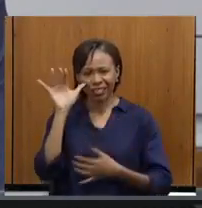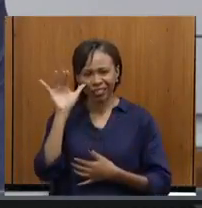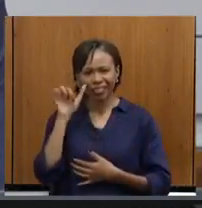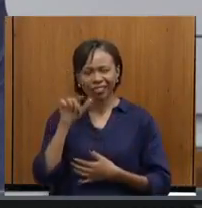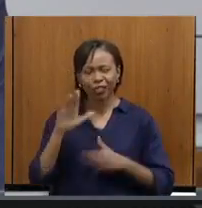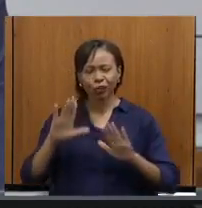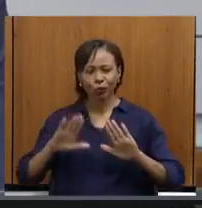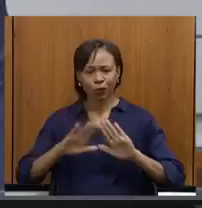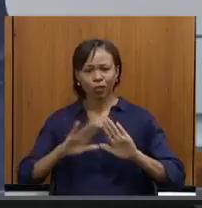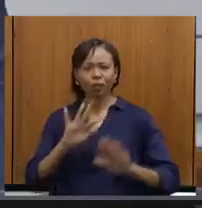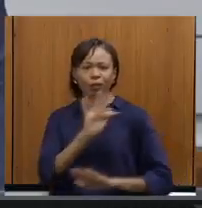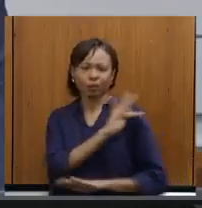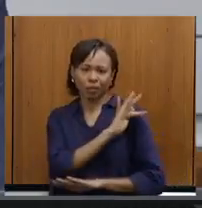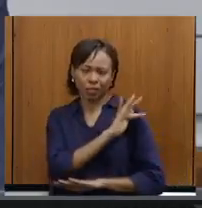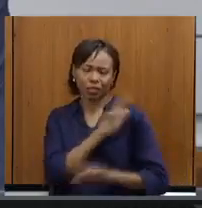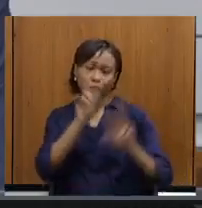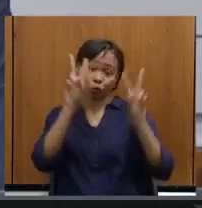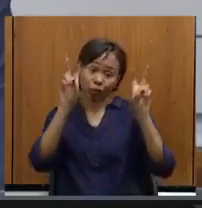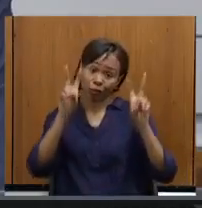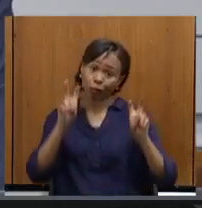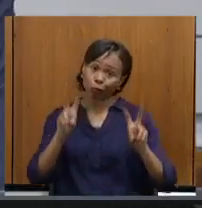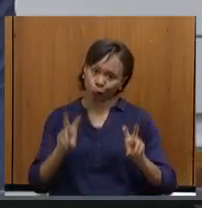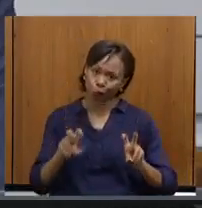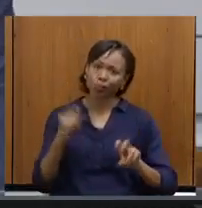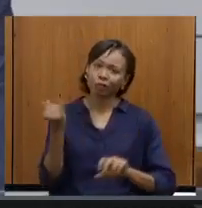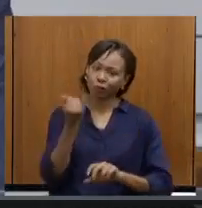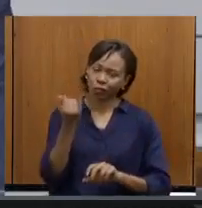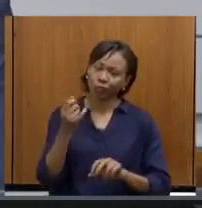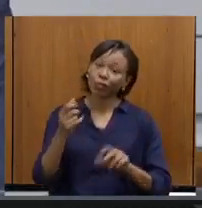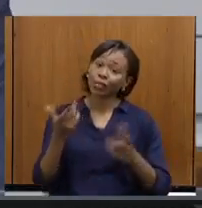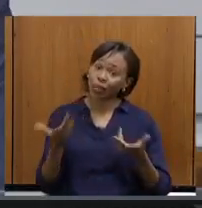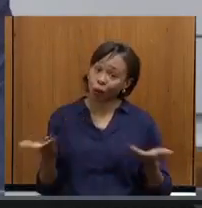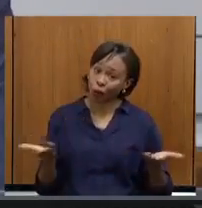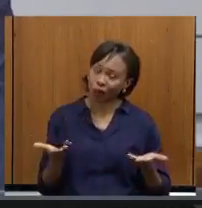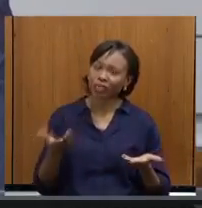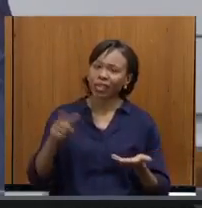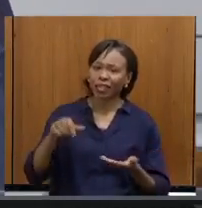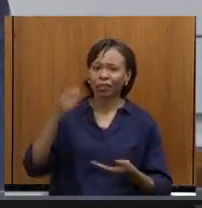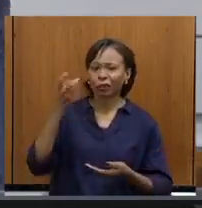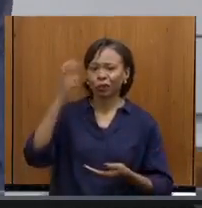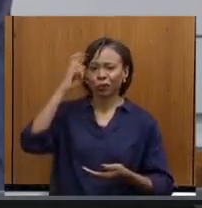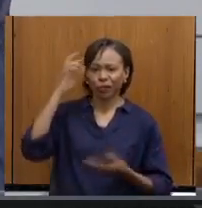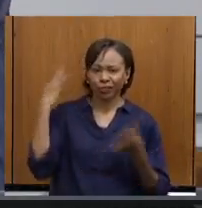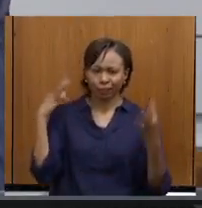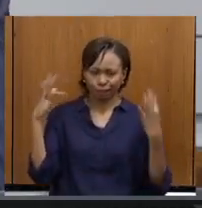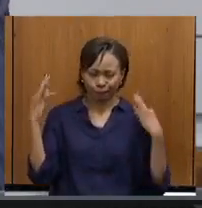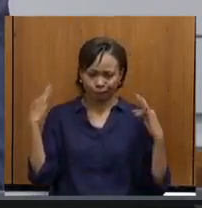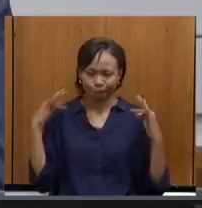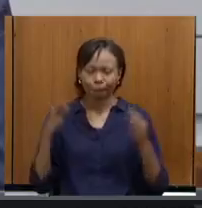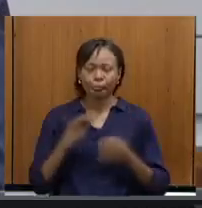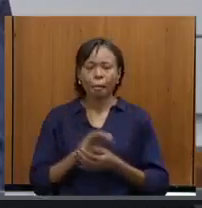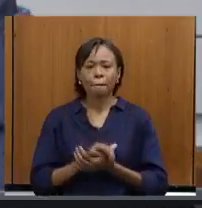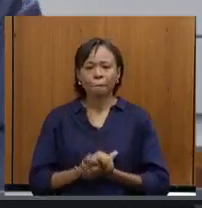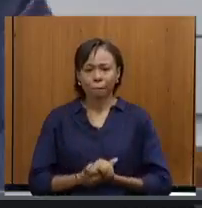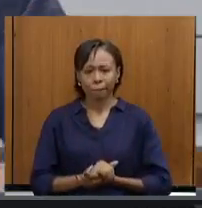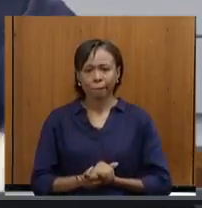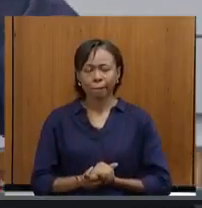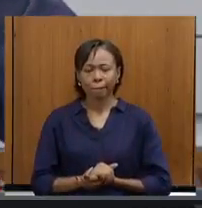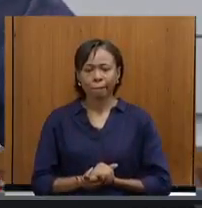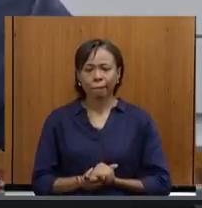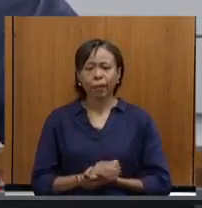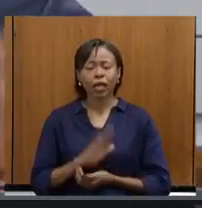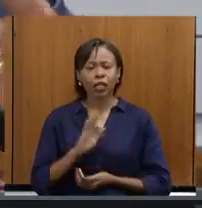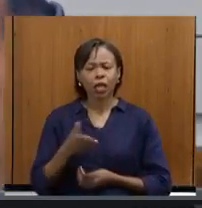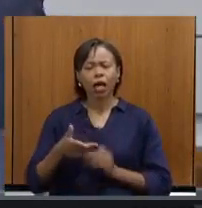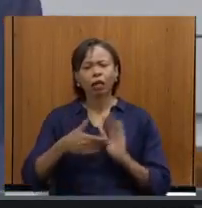sobre esses assuntos tão importantes que é a questão da cultura e do turismo. Bom, secretário, nós havíamos preparado aqui